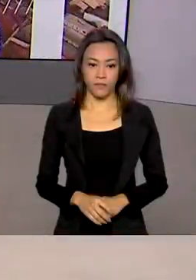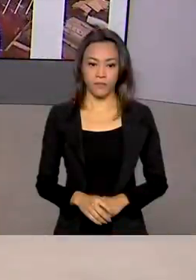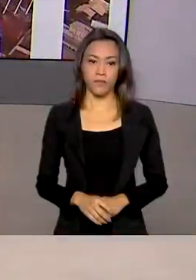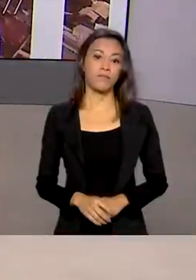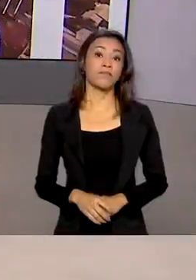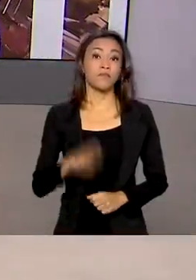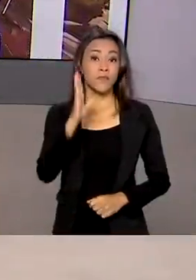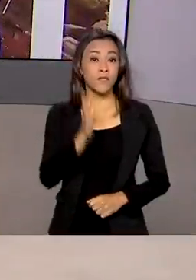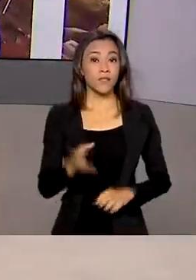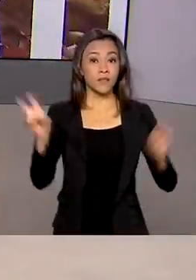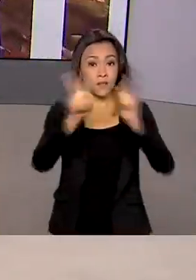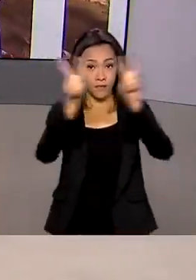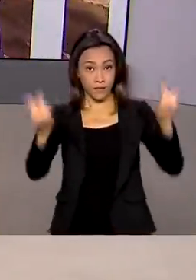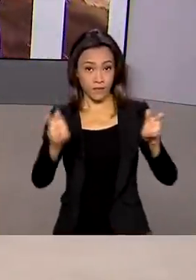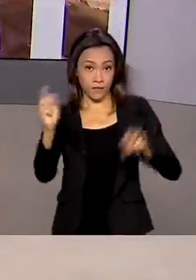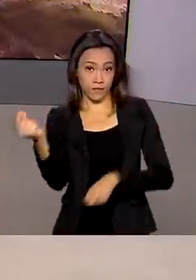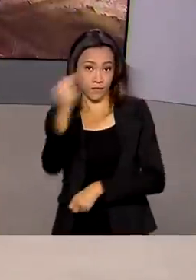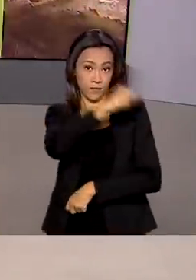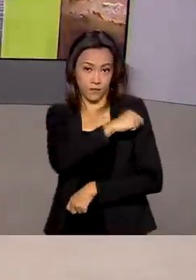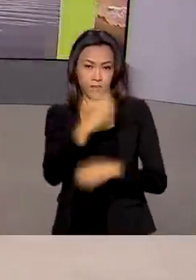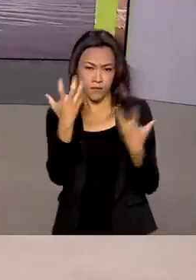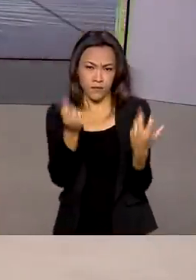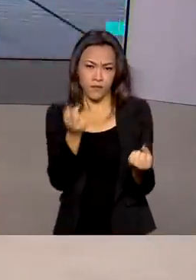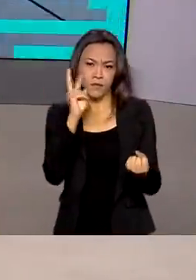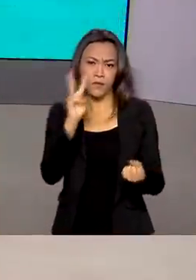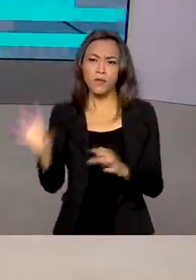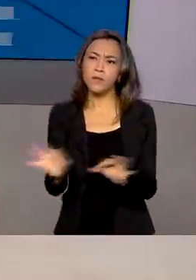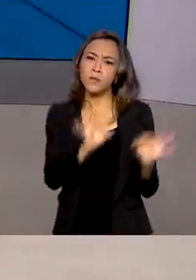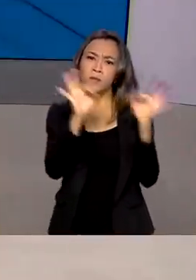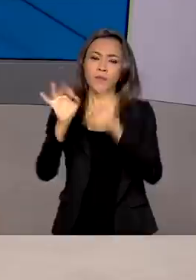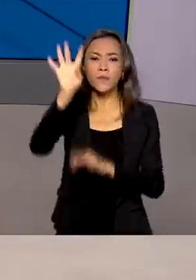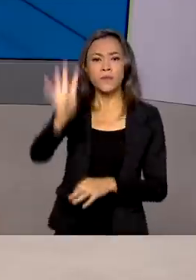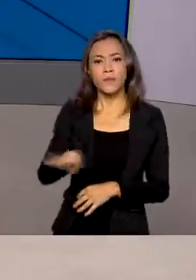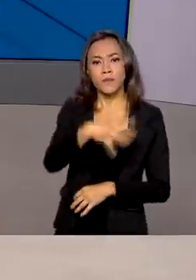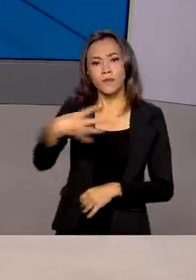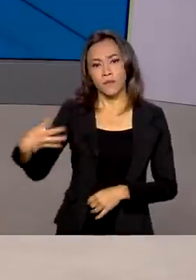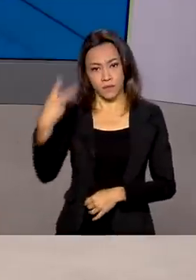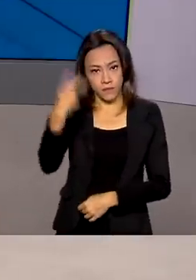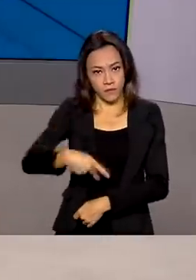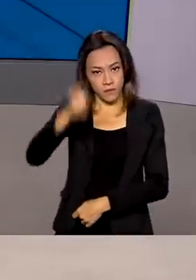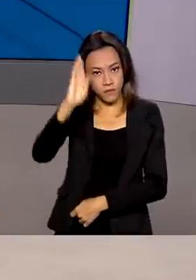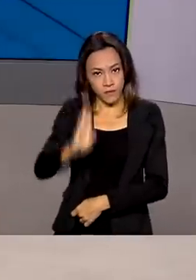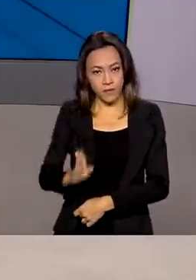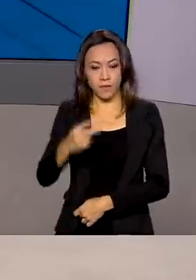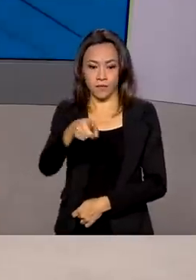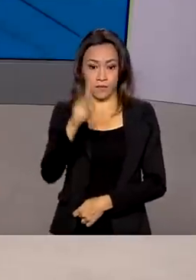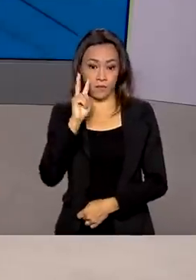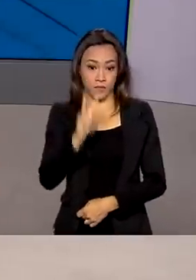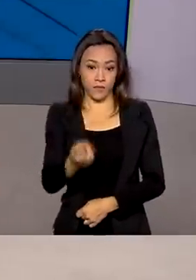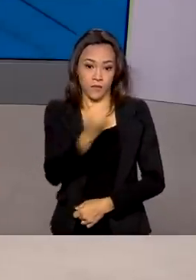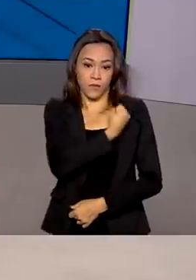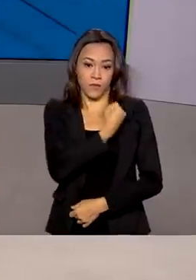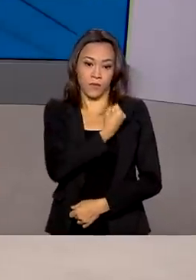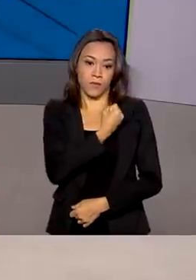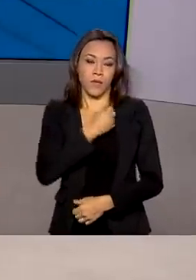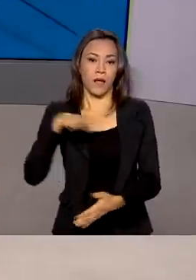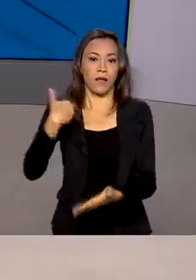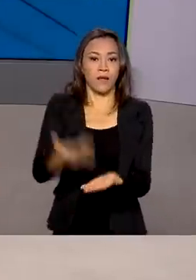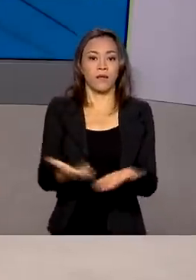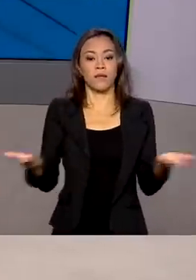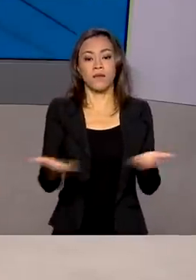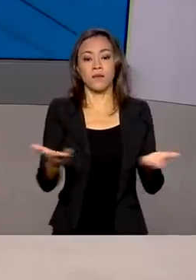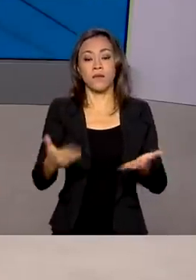Já que estamos falando de vacinas, vamos conferir como está a vacinação no Brasil. Os números estão aqui no nosso telão. Até agora,